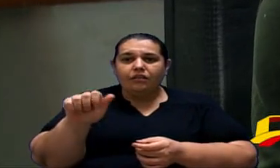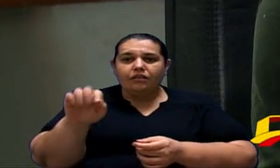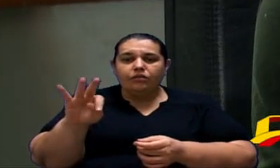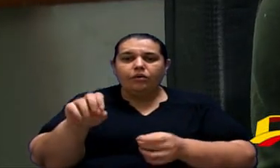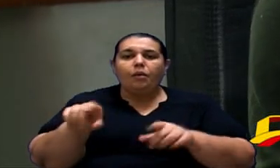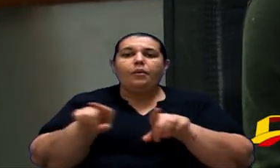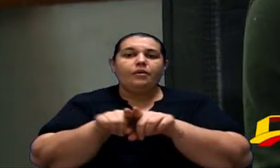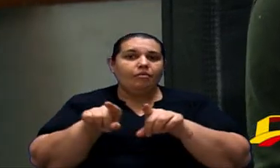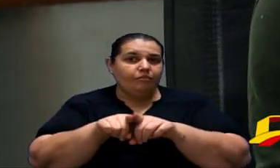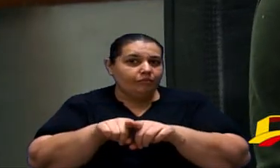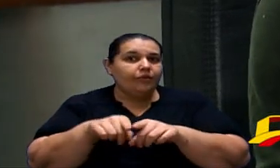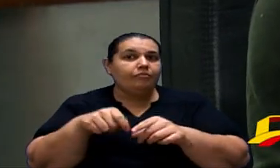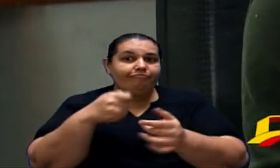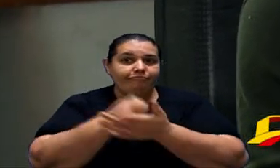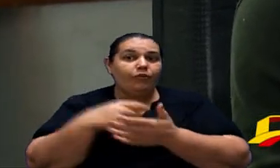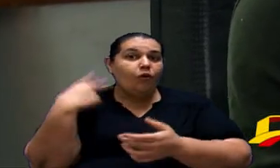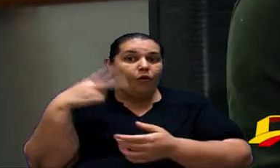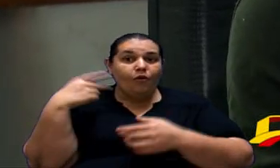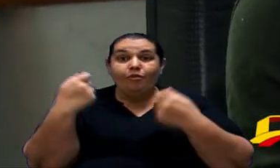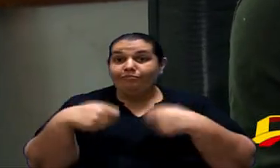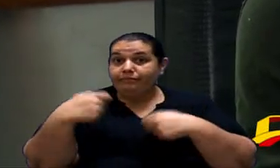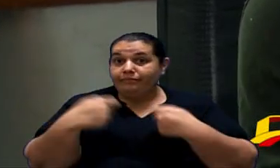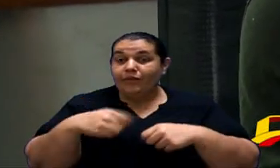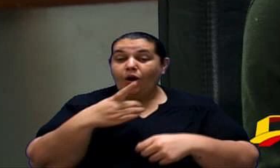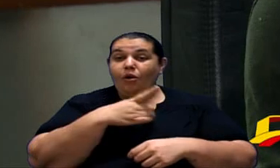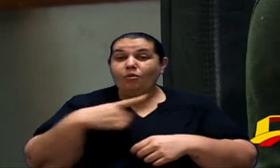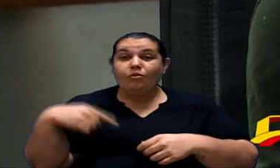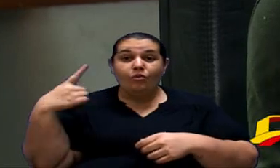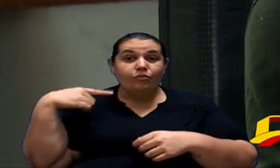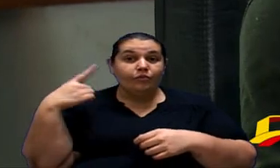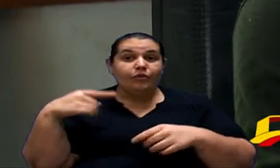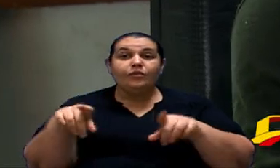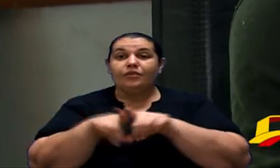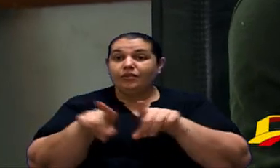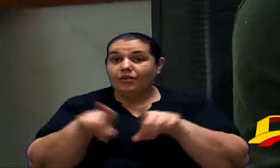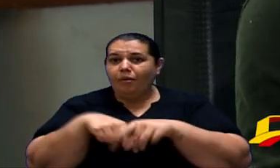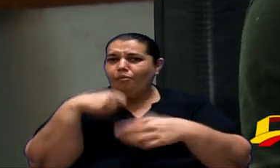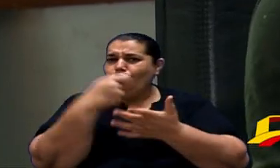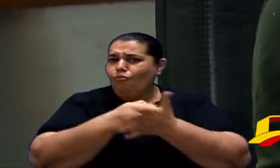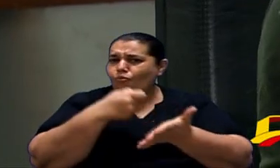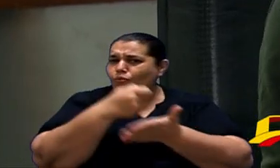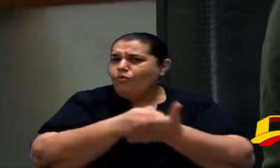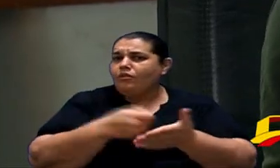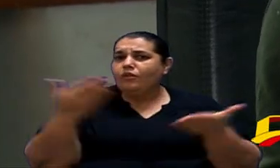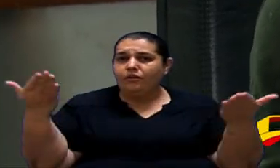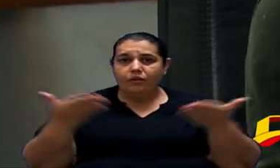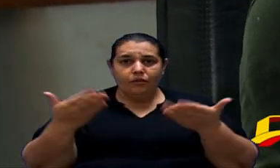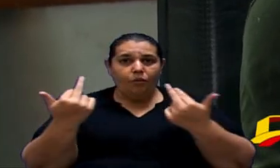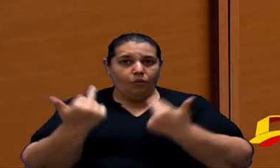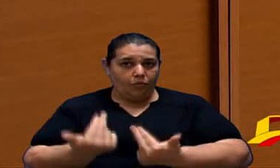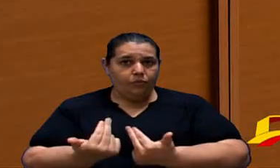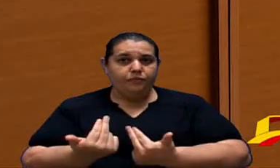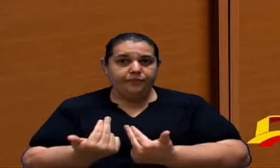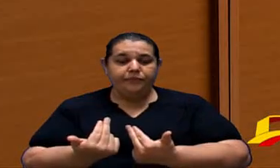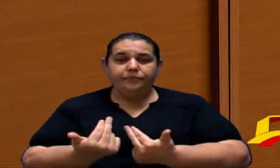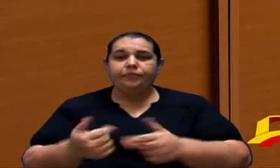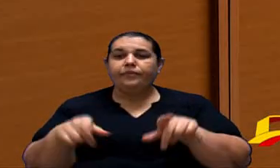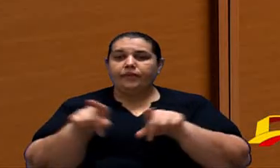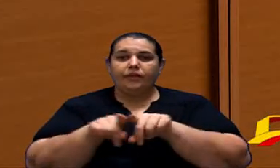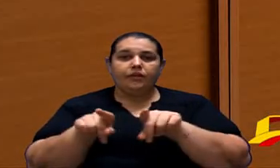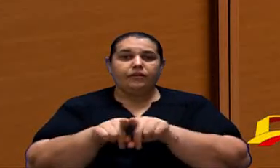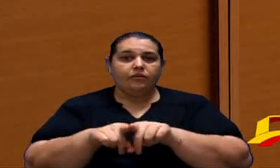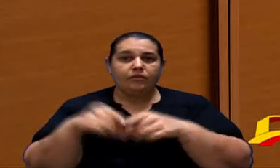precisa de vocês, a gente precisa dos vereadores, dos deputados abraçando a nossa causa, como está acontecendo aqui hoje. Além disso,